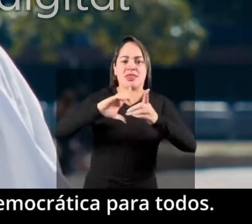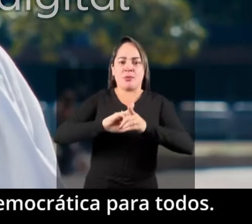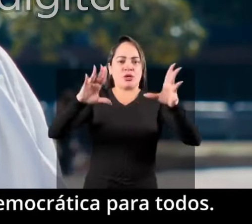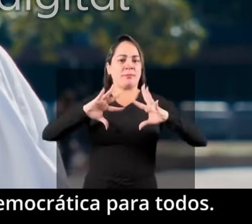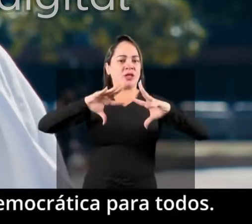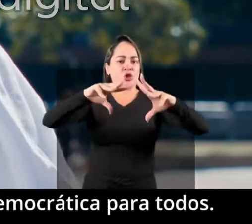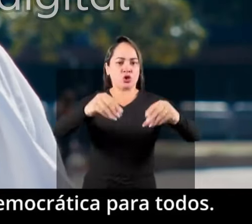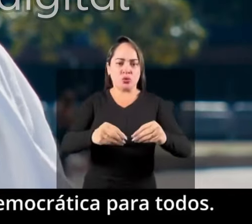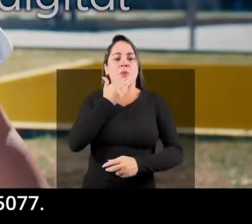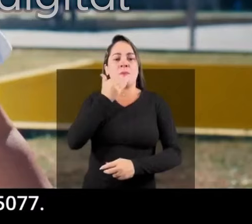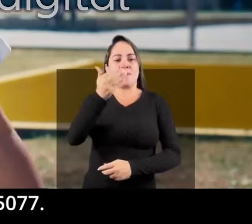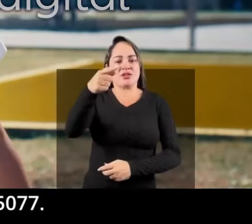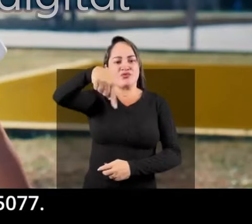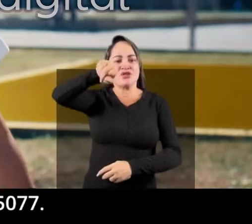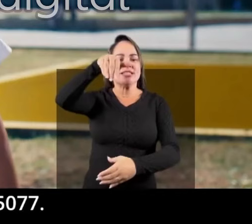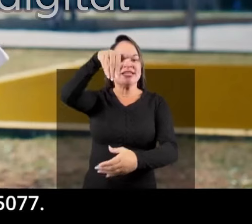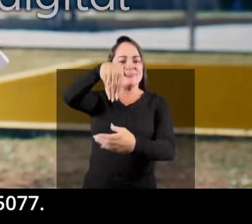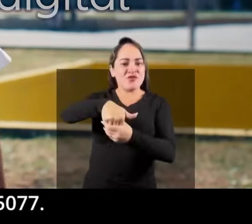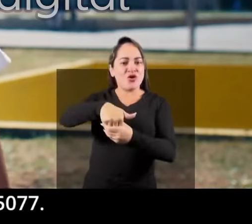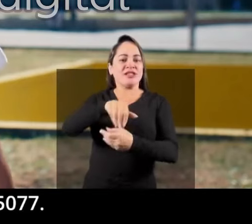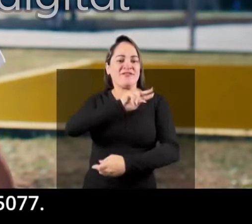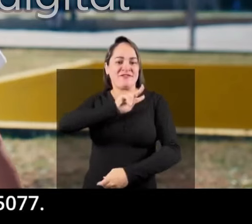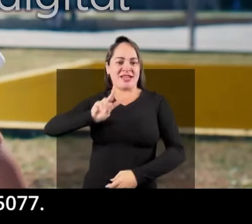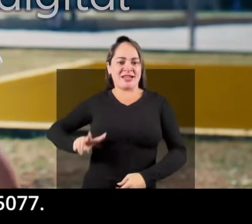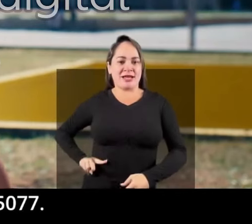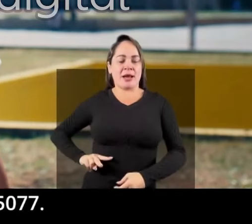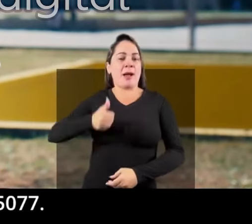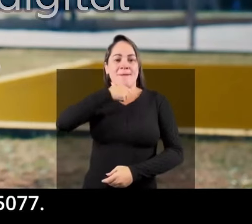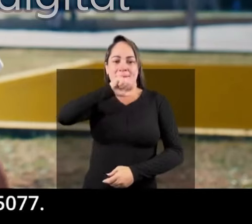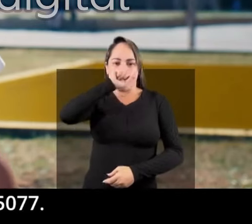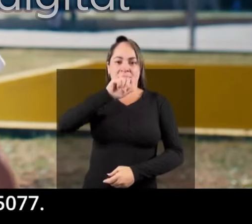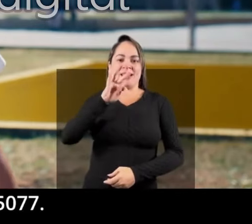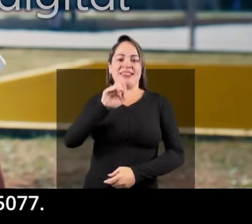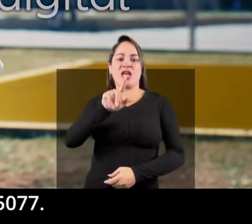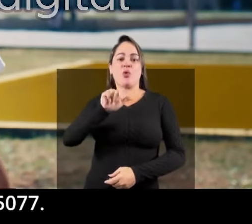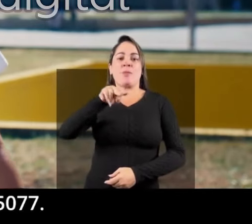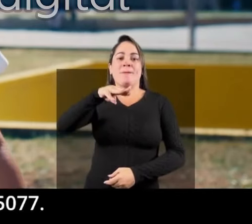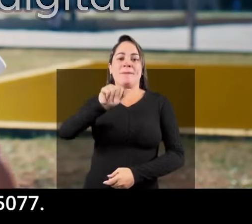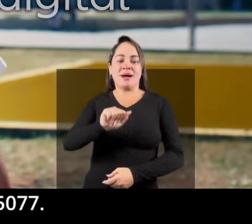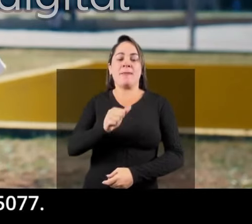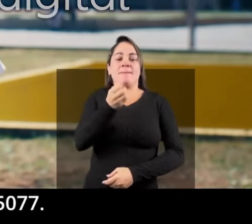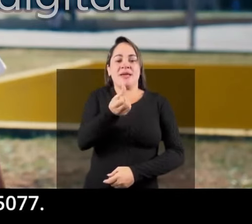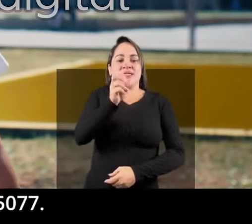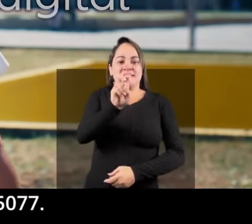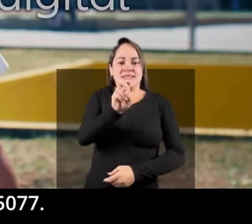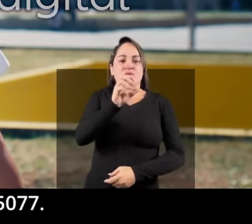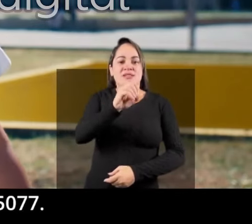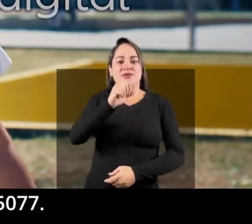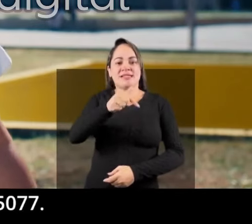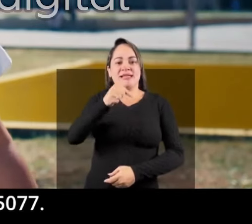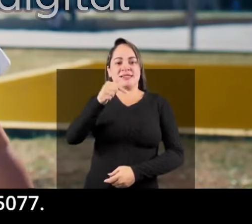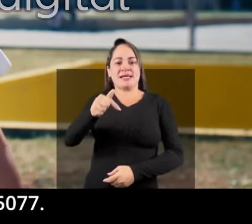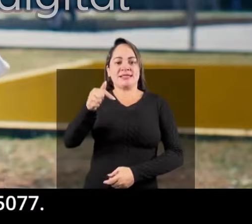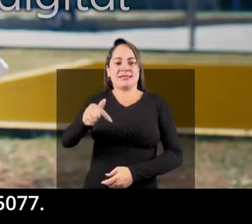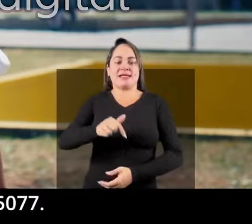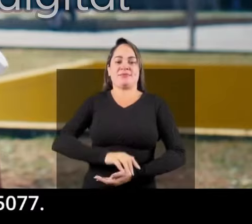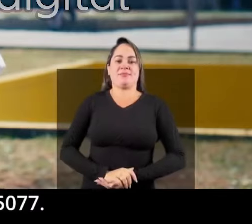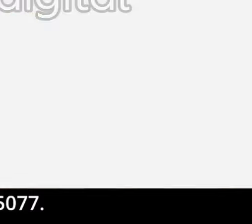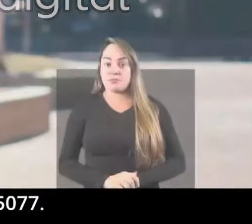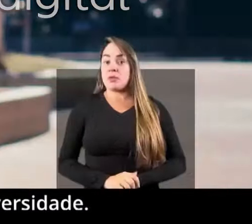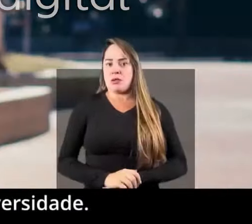democrática para todos. Peço seu voto para a vereadora Mãe Telma 65077.